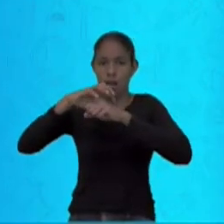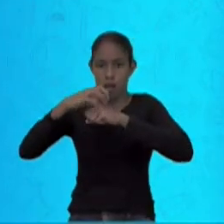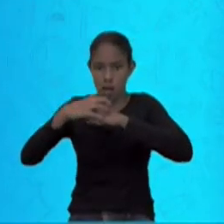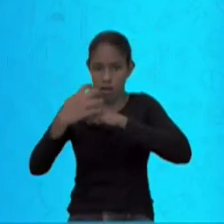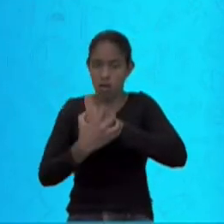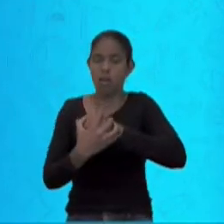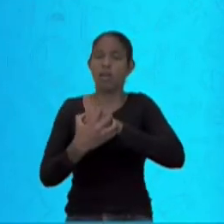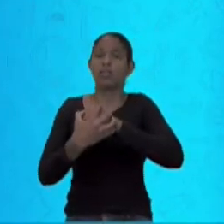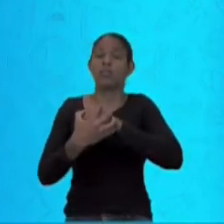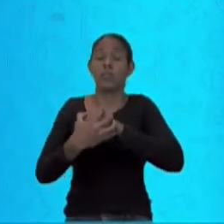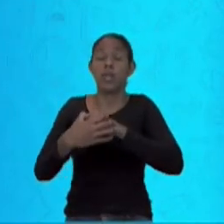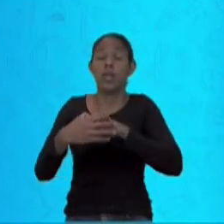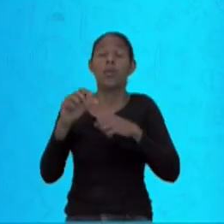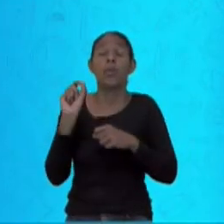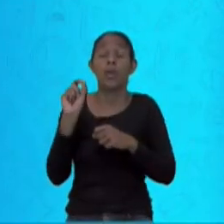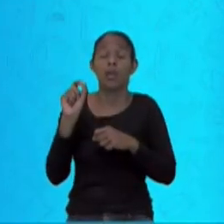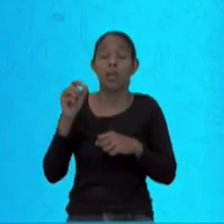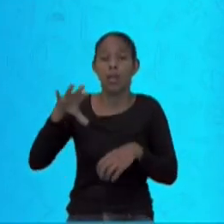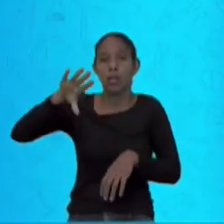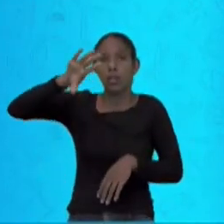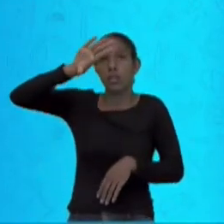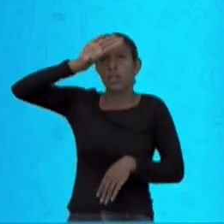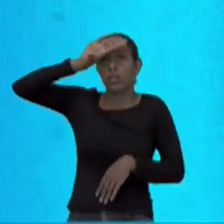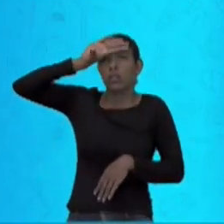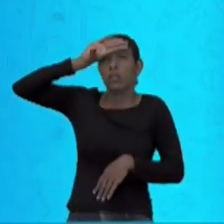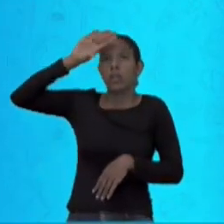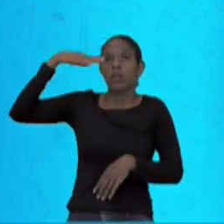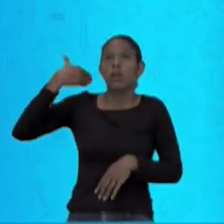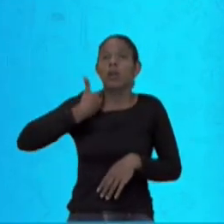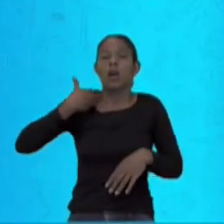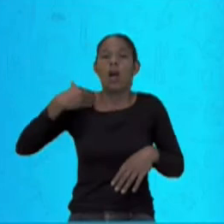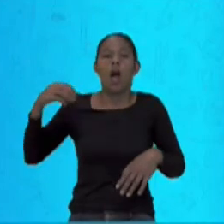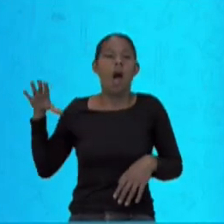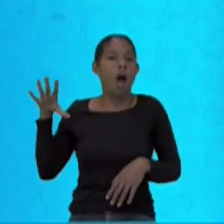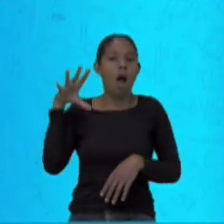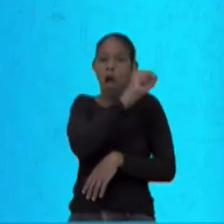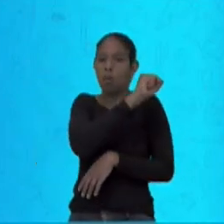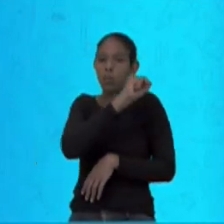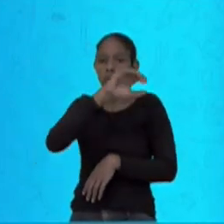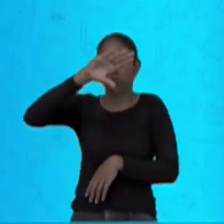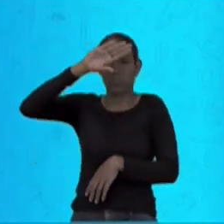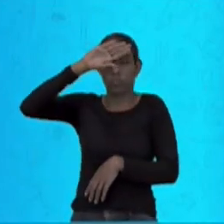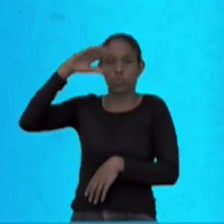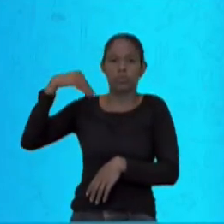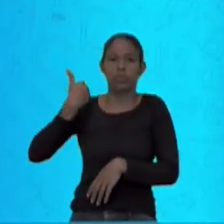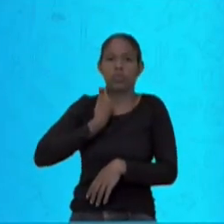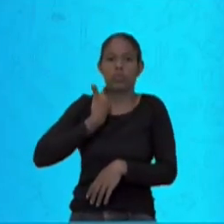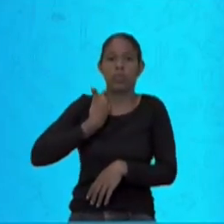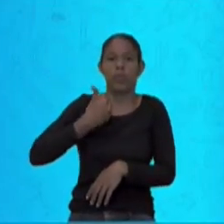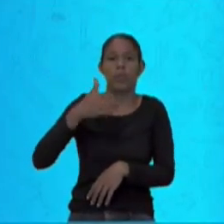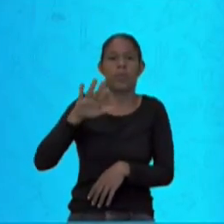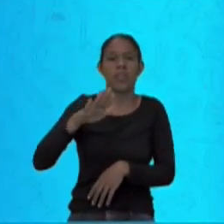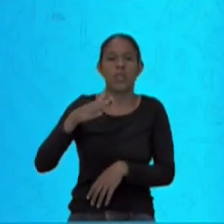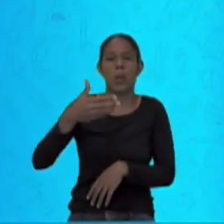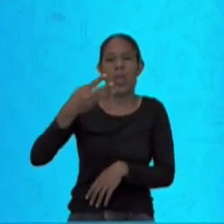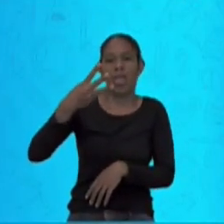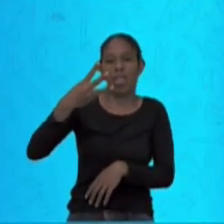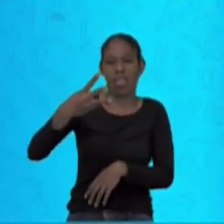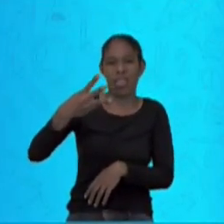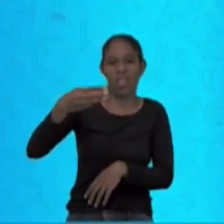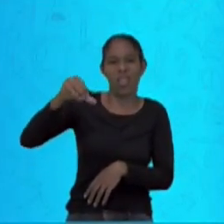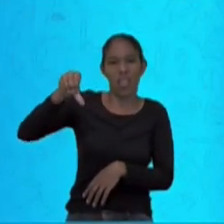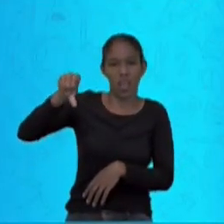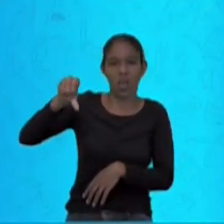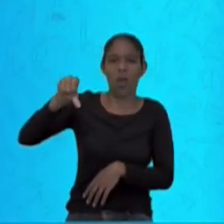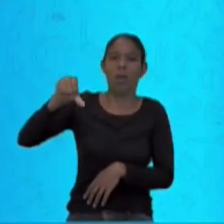aegypti, é a febre alta repentina de 39 a 40 graus. Talvez vocês podem estar